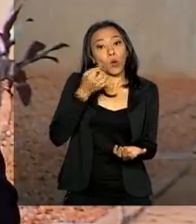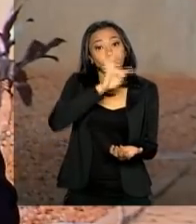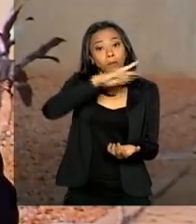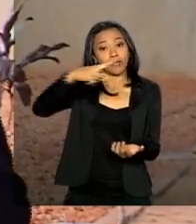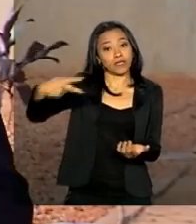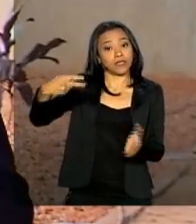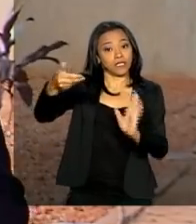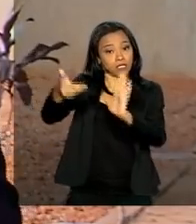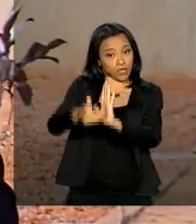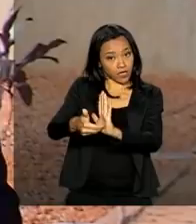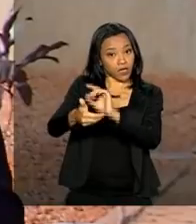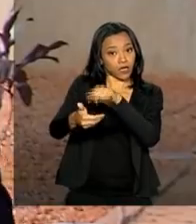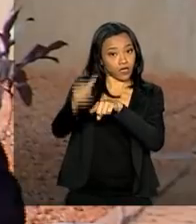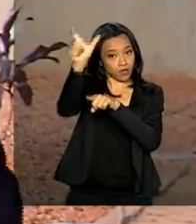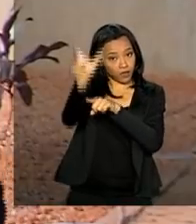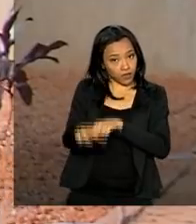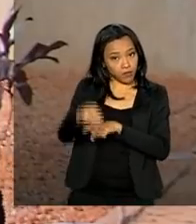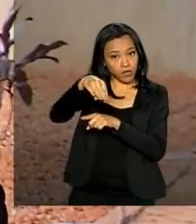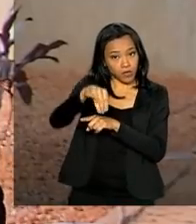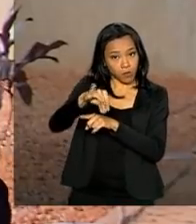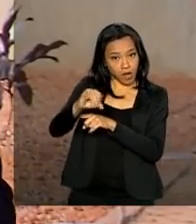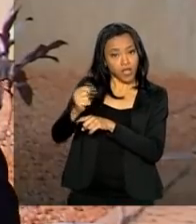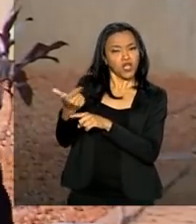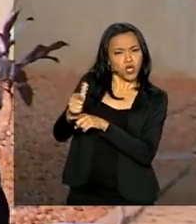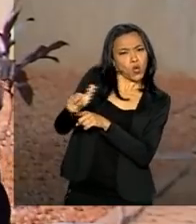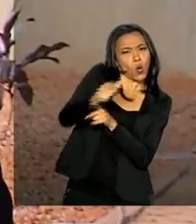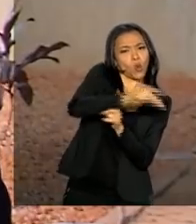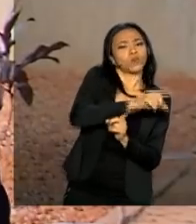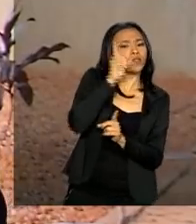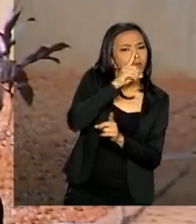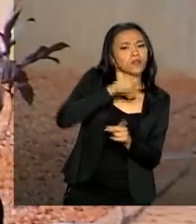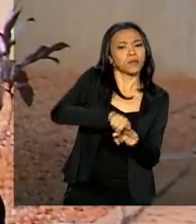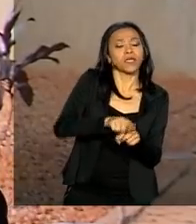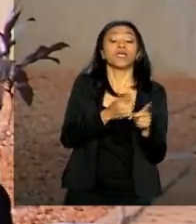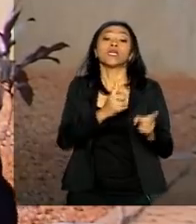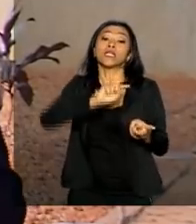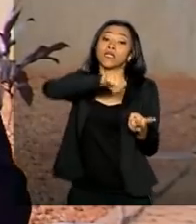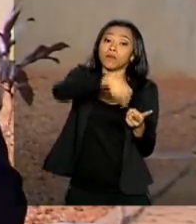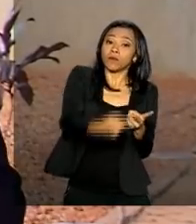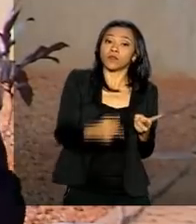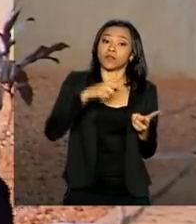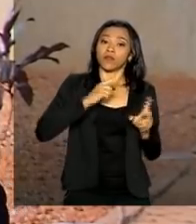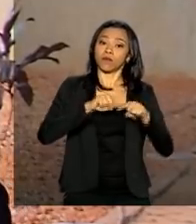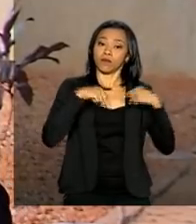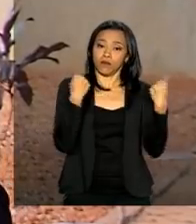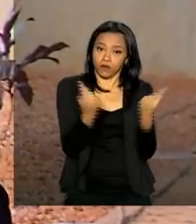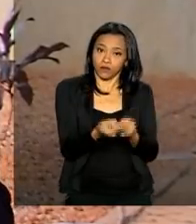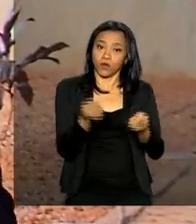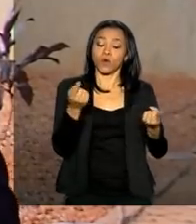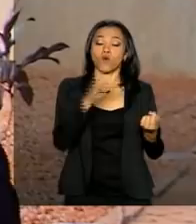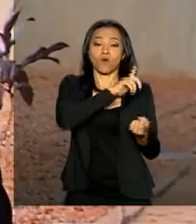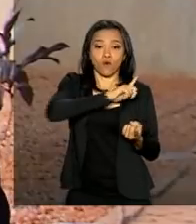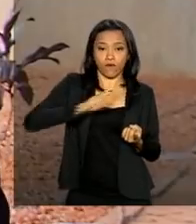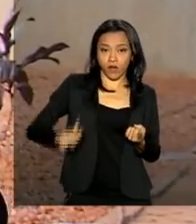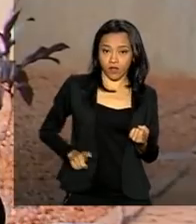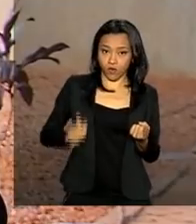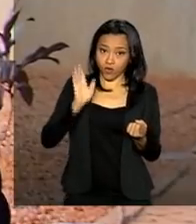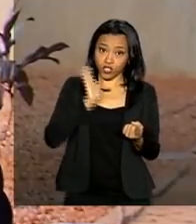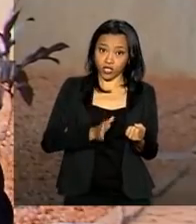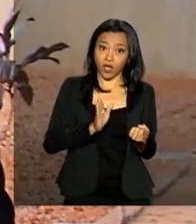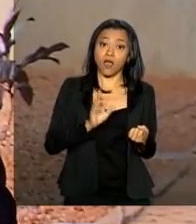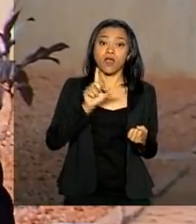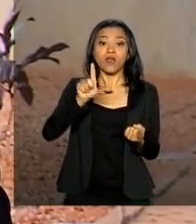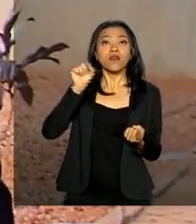Câmara, deputado Rodrigo Maia e outros parlamentares, e depois participar de uma reunião com os governadores eleitos